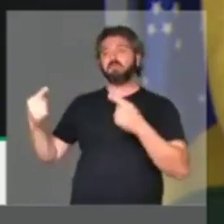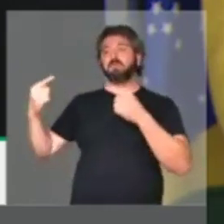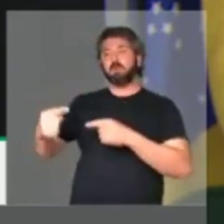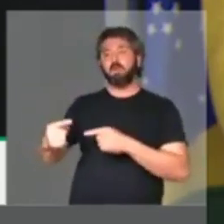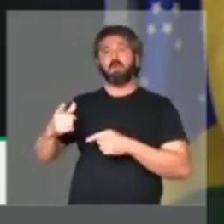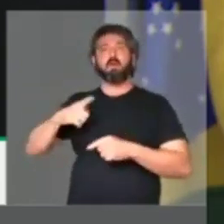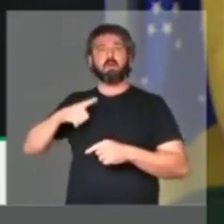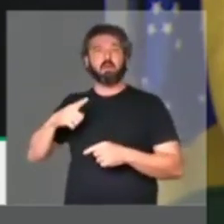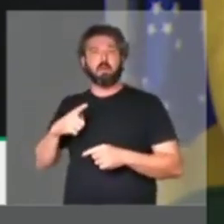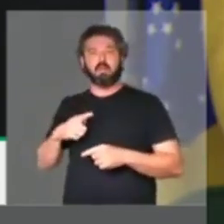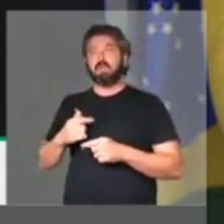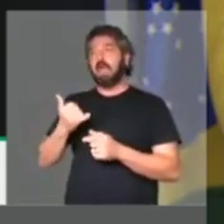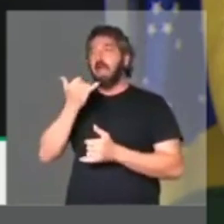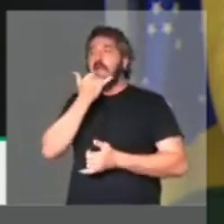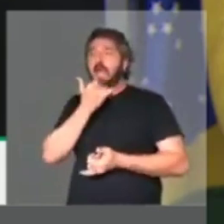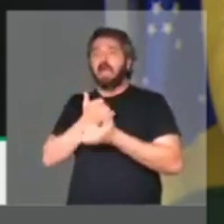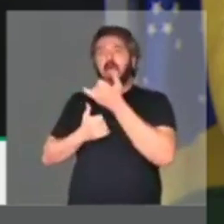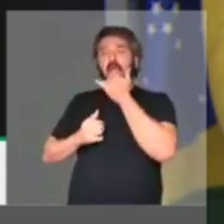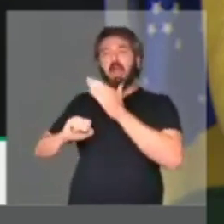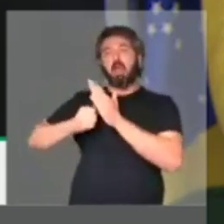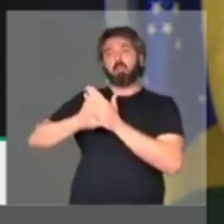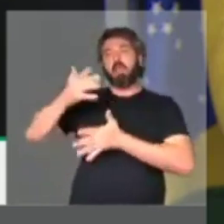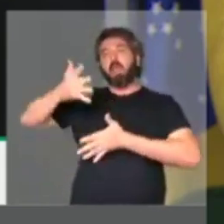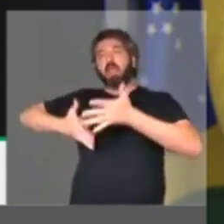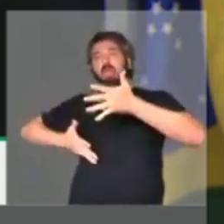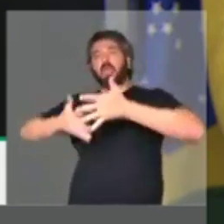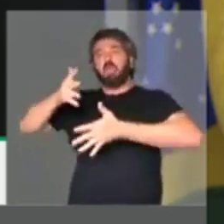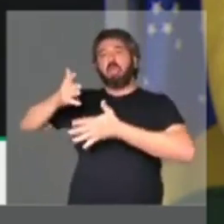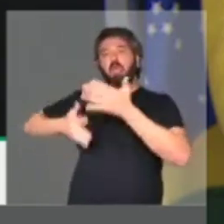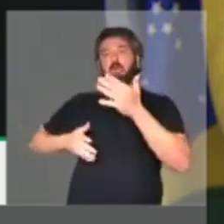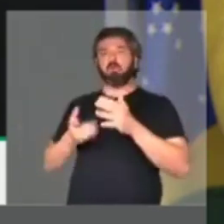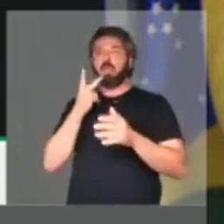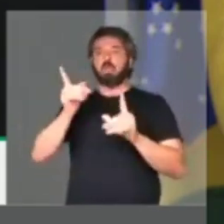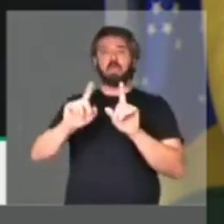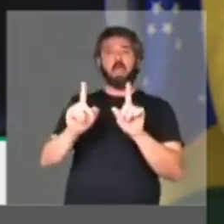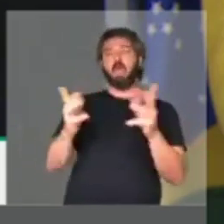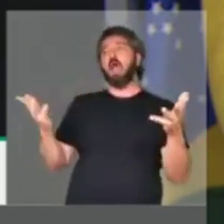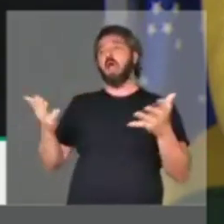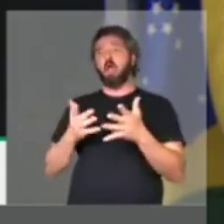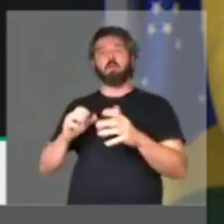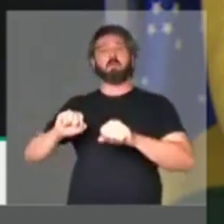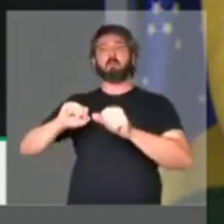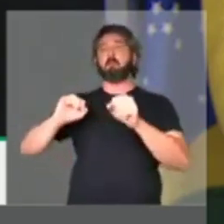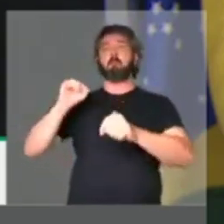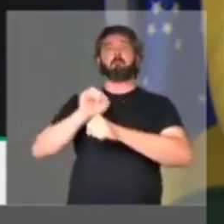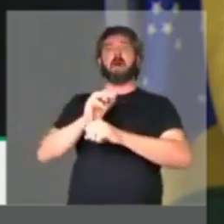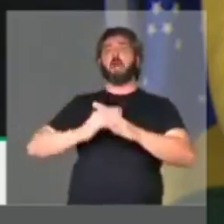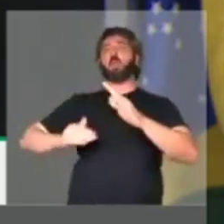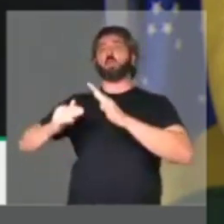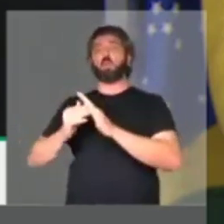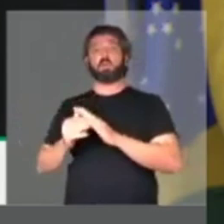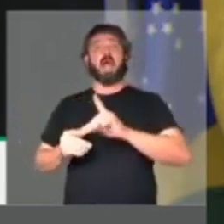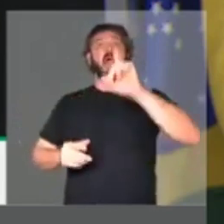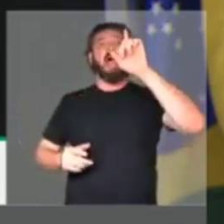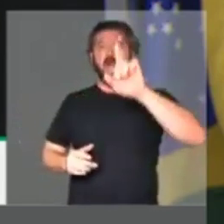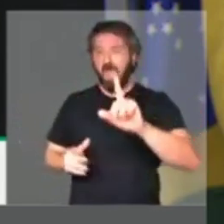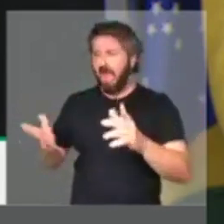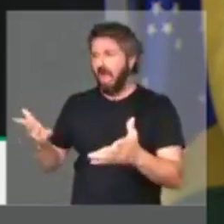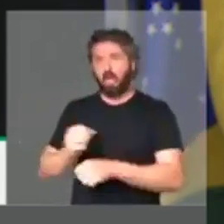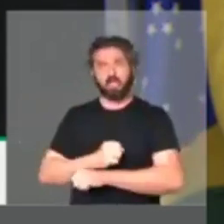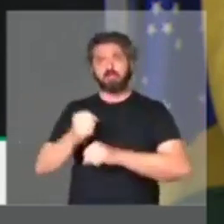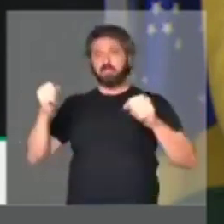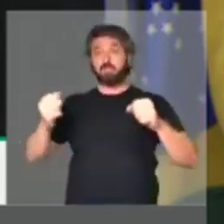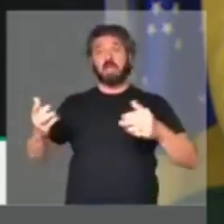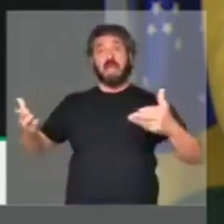tem uma desculpa para querer obstruir. Tem uma desculpa para falar, não, agora a gente vai parar tudo. Não, agora é a gota d'água.